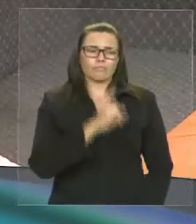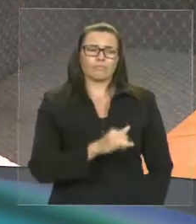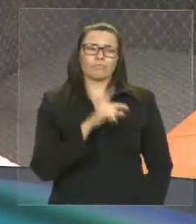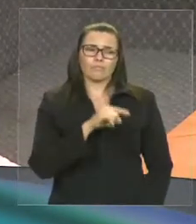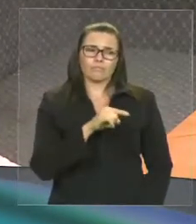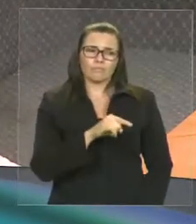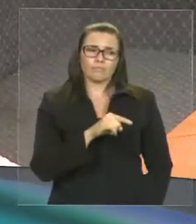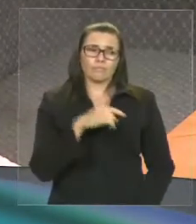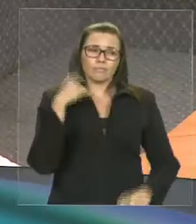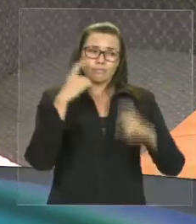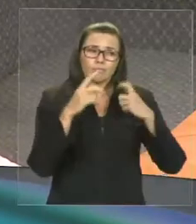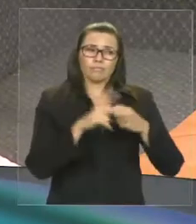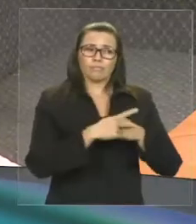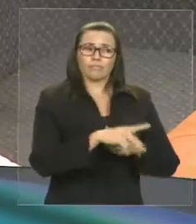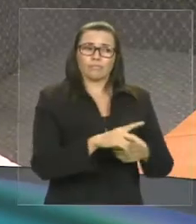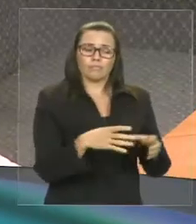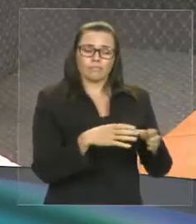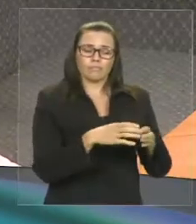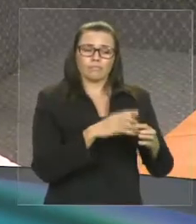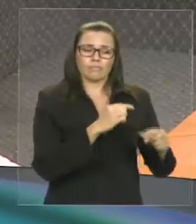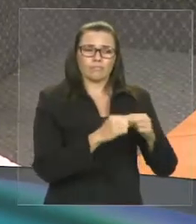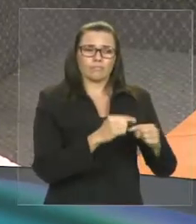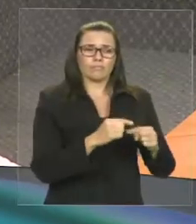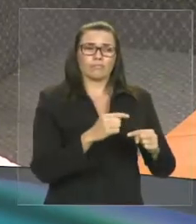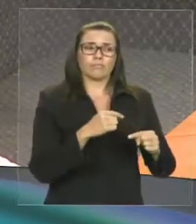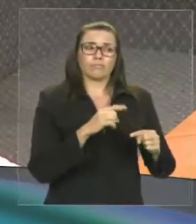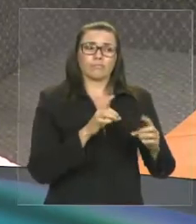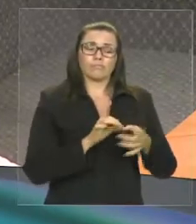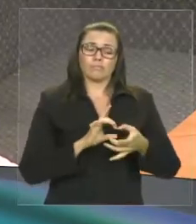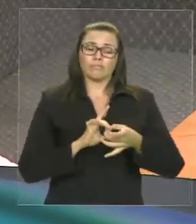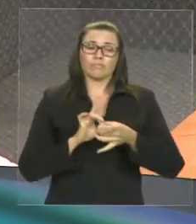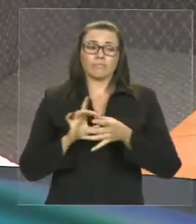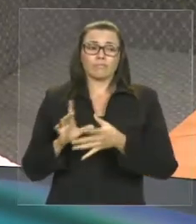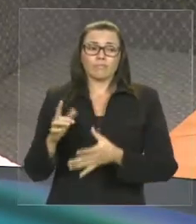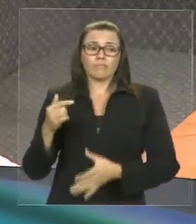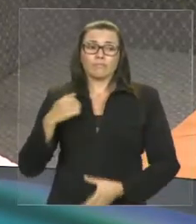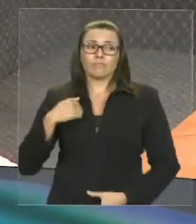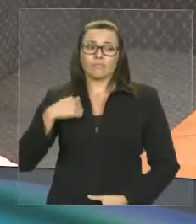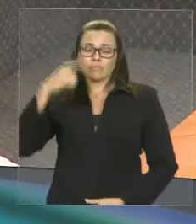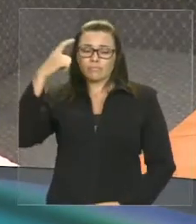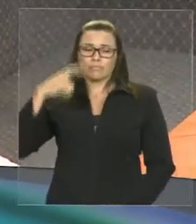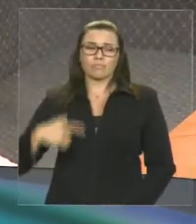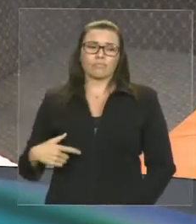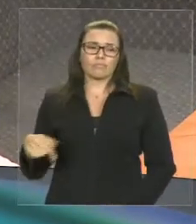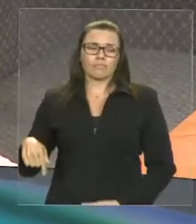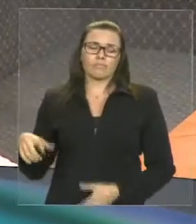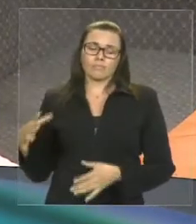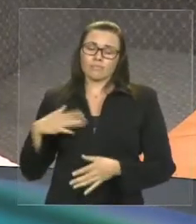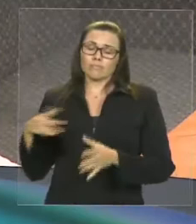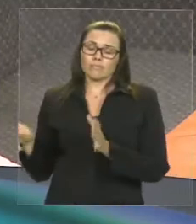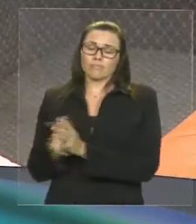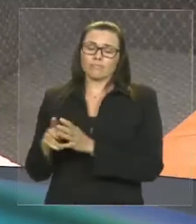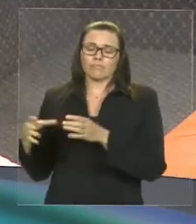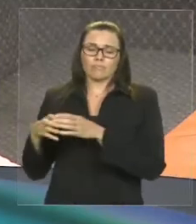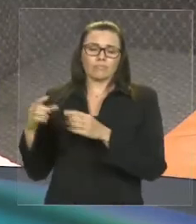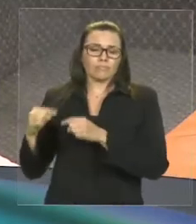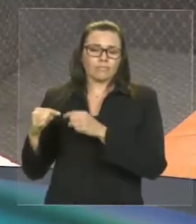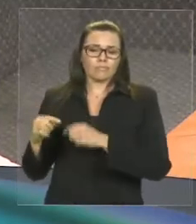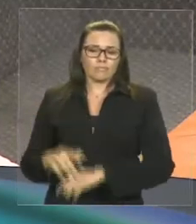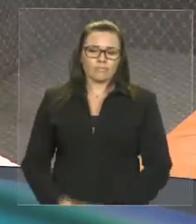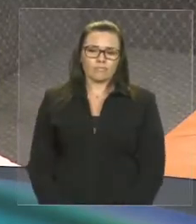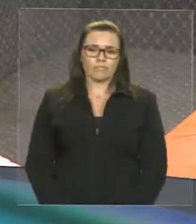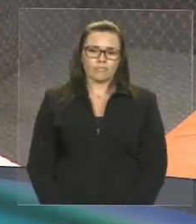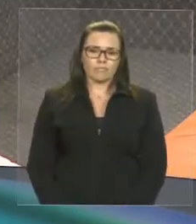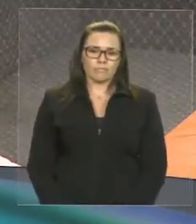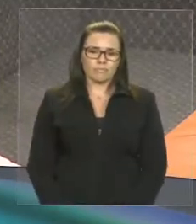Sobre beija a mão, deputado, se eu beijasse mão de alguém, eu não teria, junto com o deputado Edilásio, que